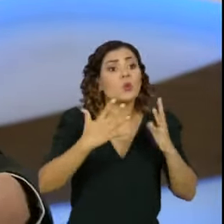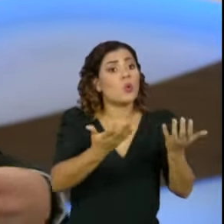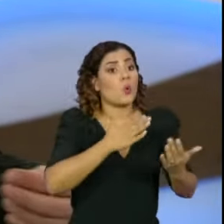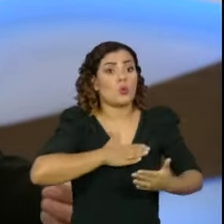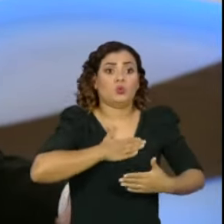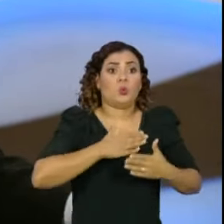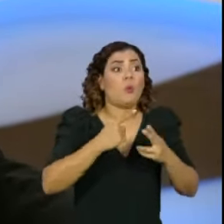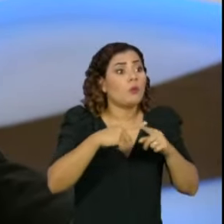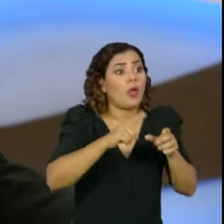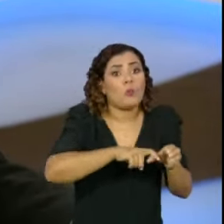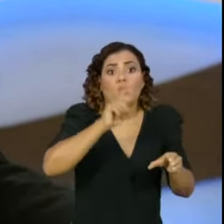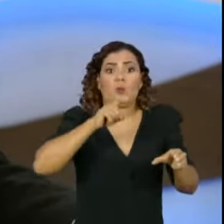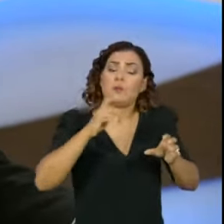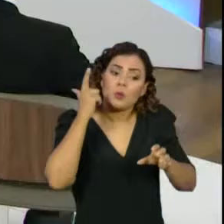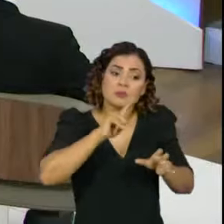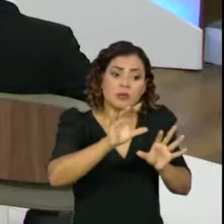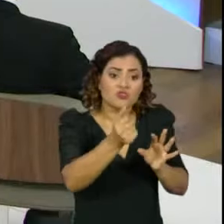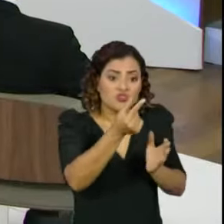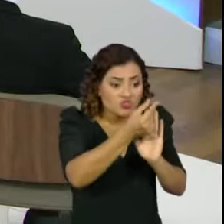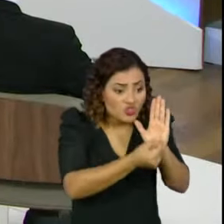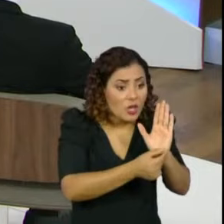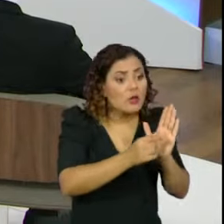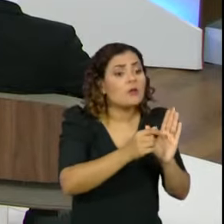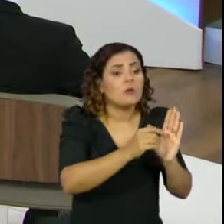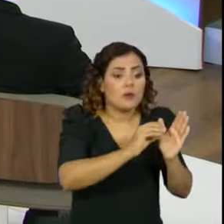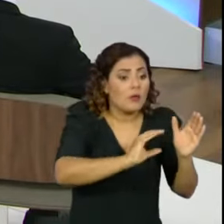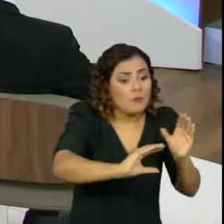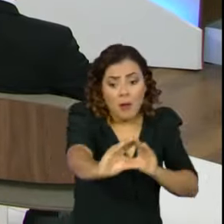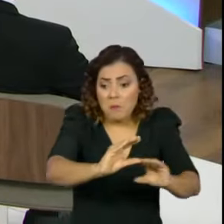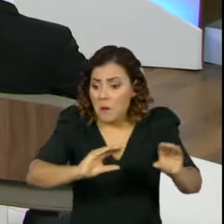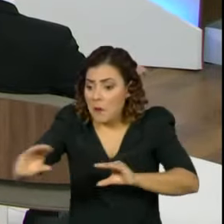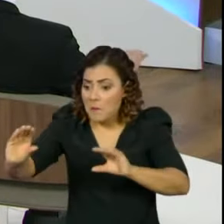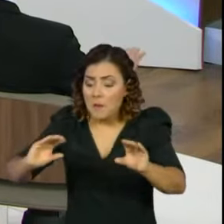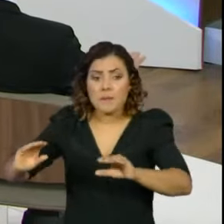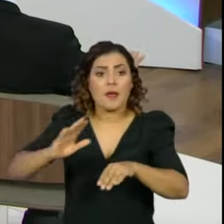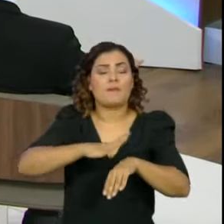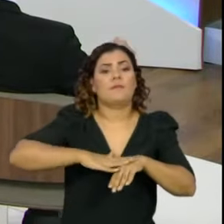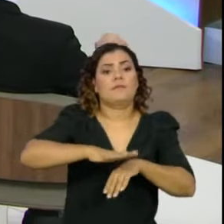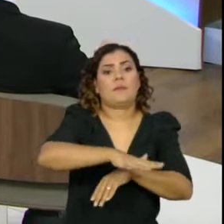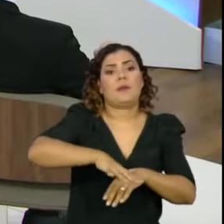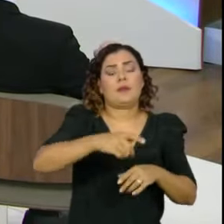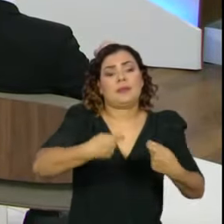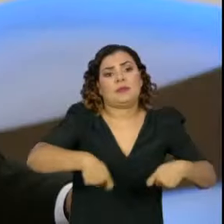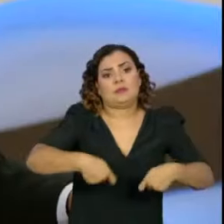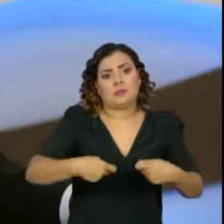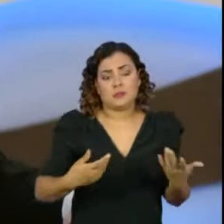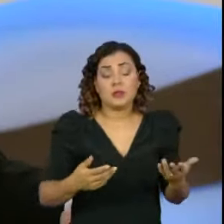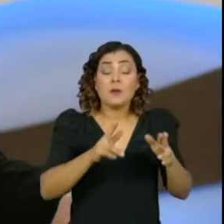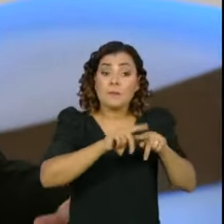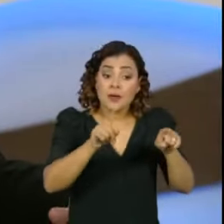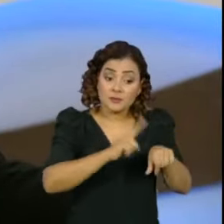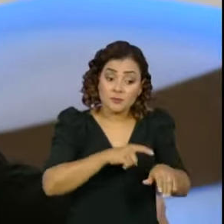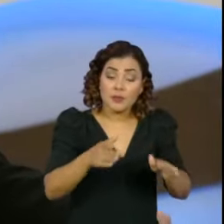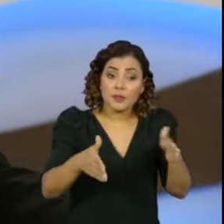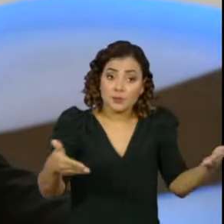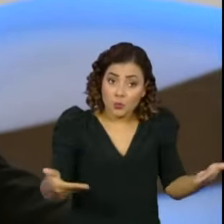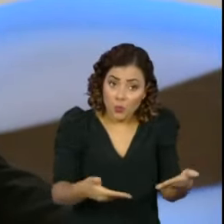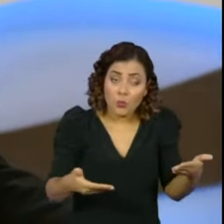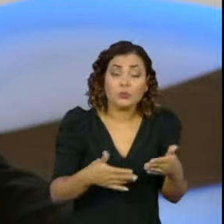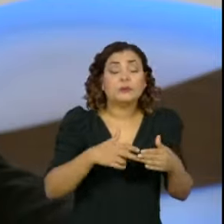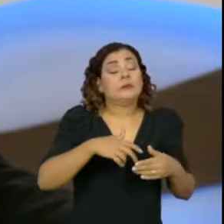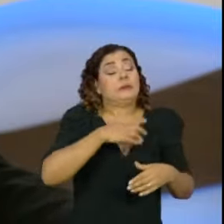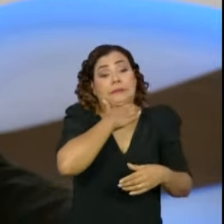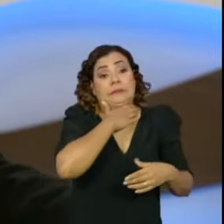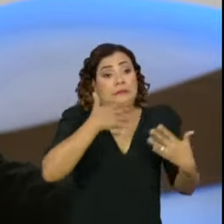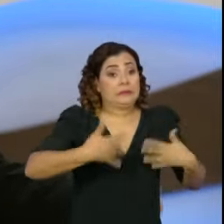teriam a maior liberdade do manejo do recurso público na aplicação das suas políticas públicas. No entanto, nesse momento, quando nós estamos no ápice de